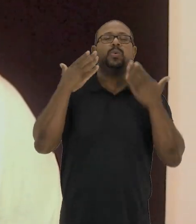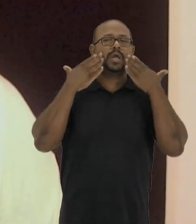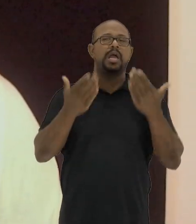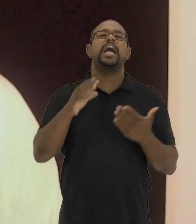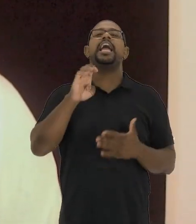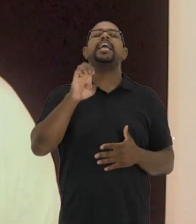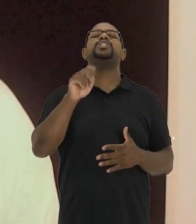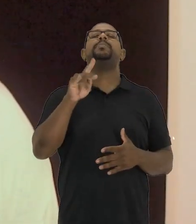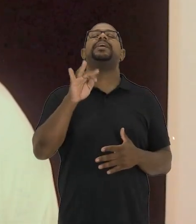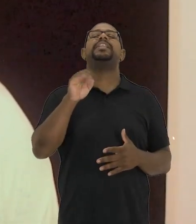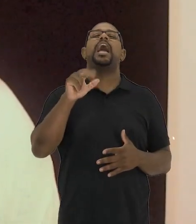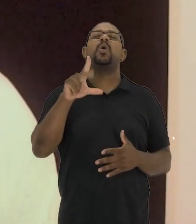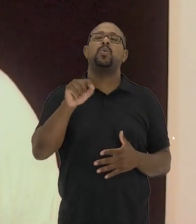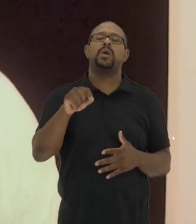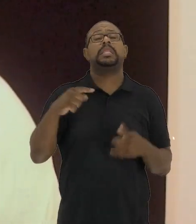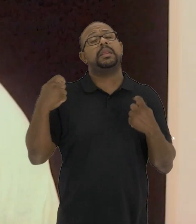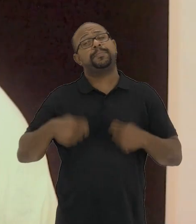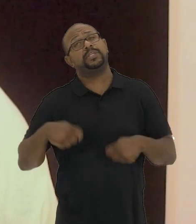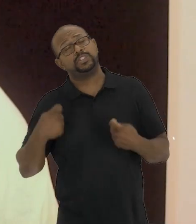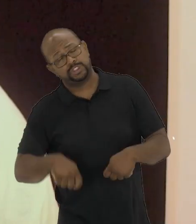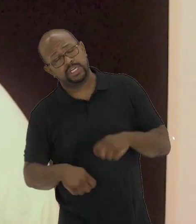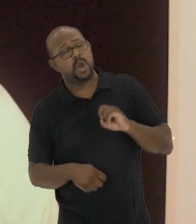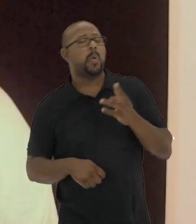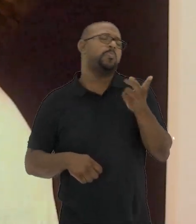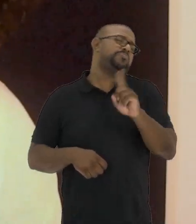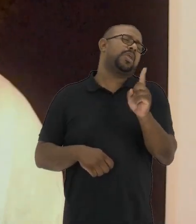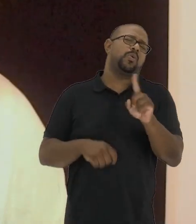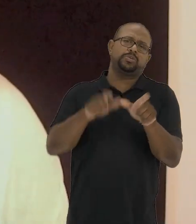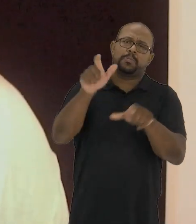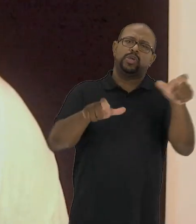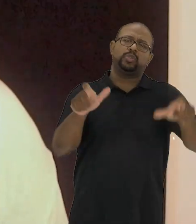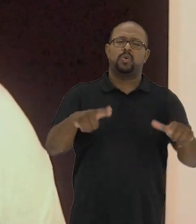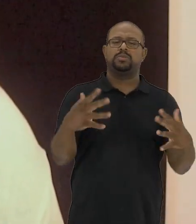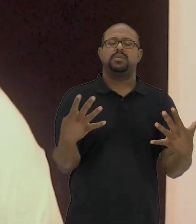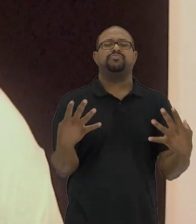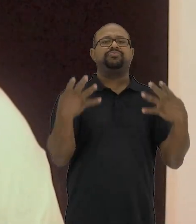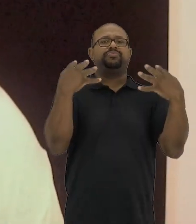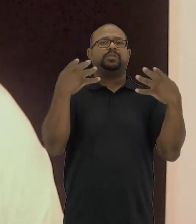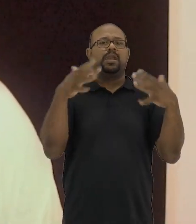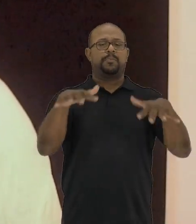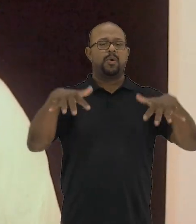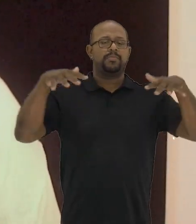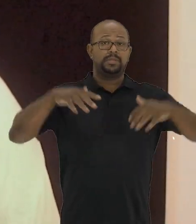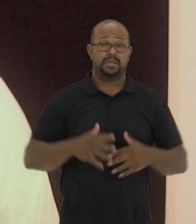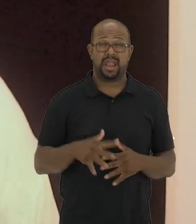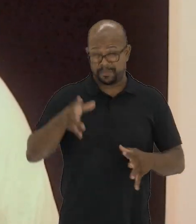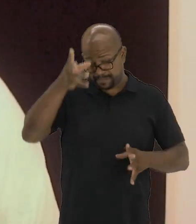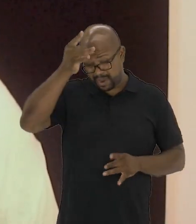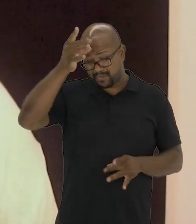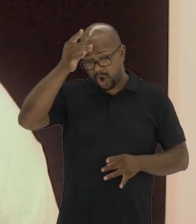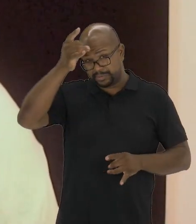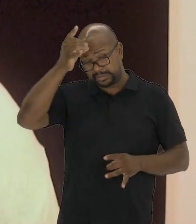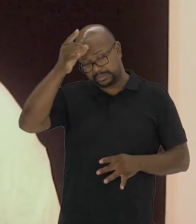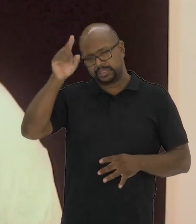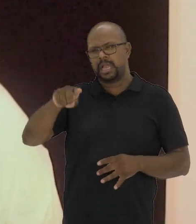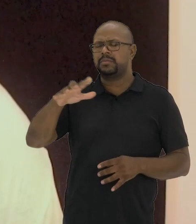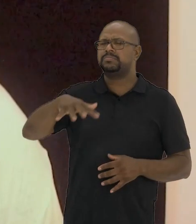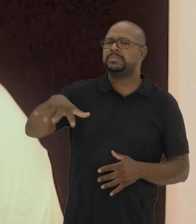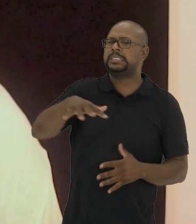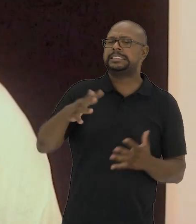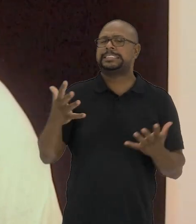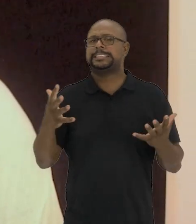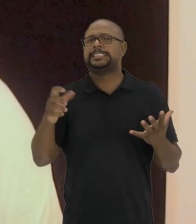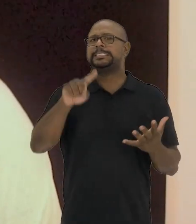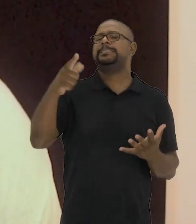configurado para o espetáculo, que muitas vezes dependia ou não da presença de público. A performance surge então como um